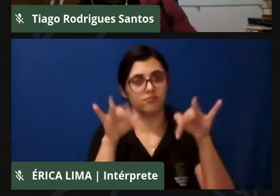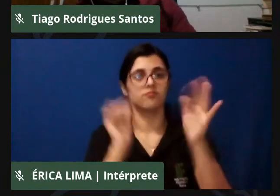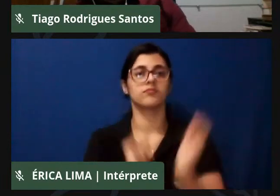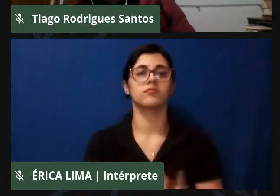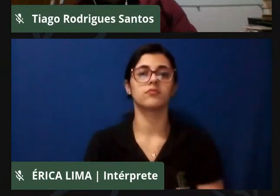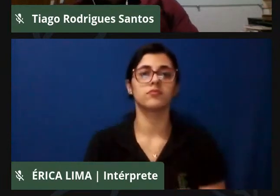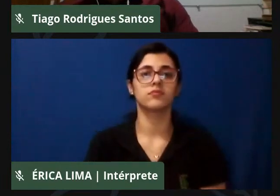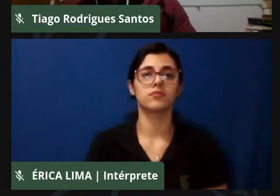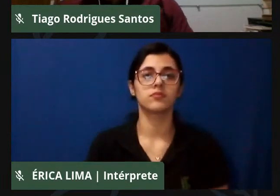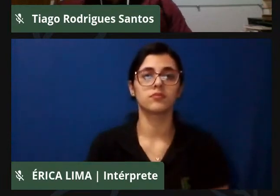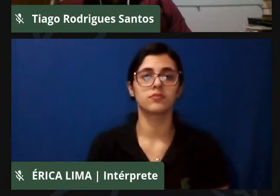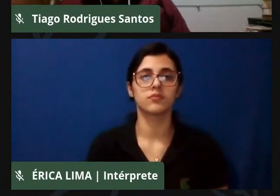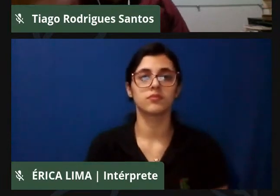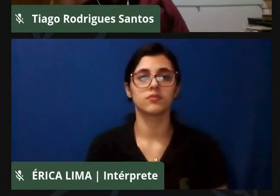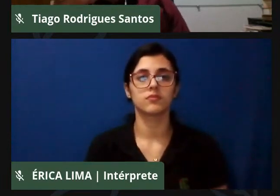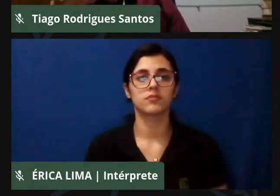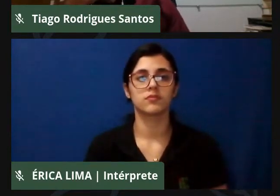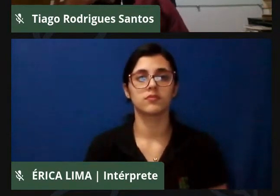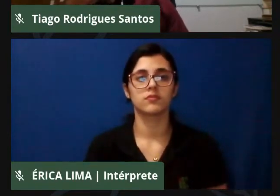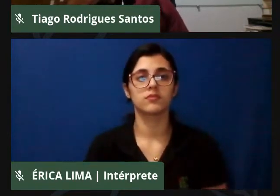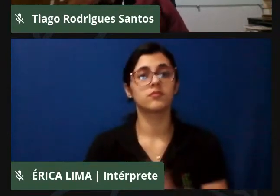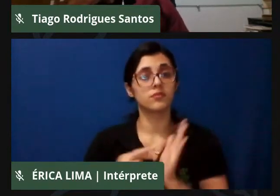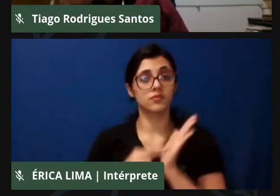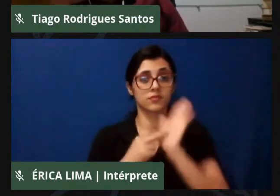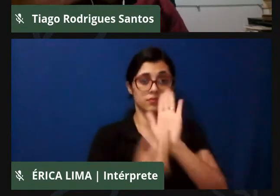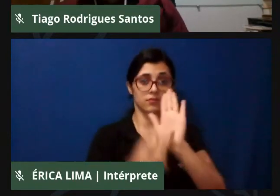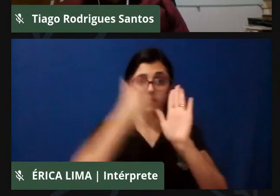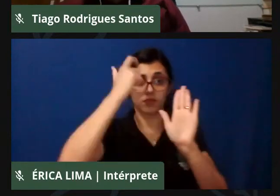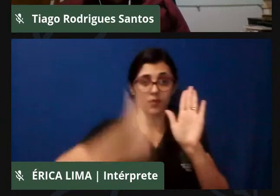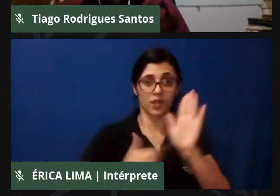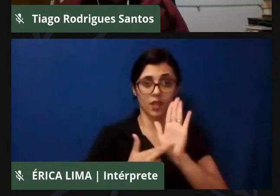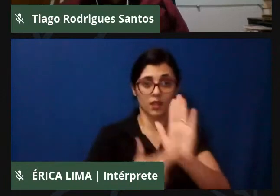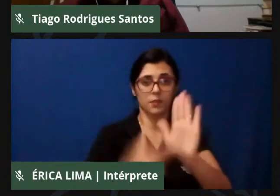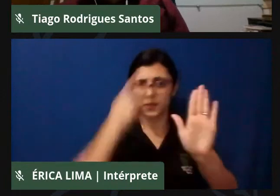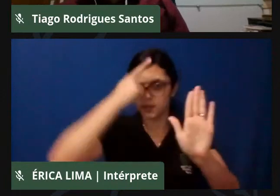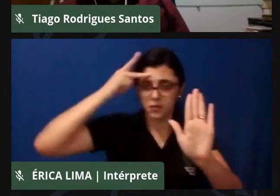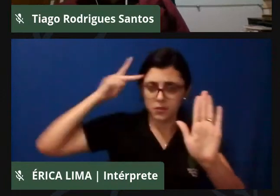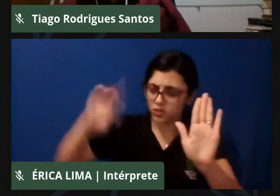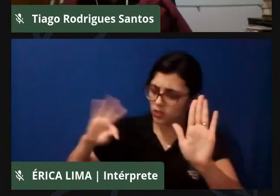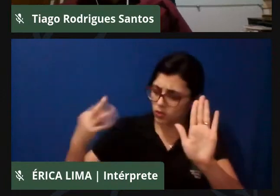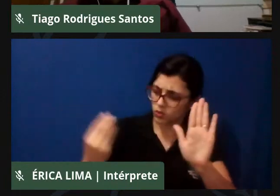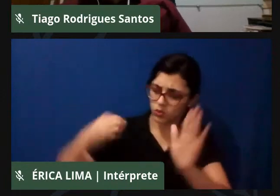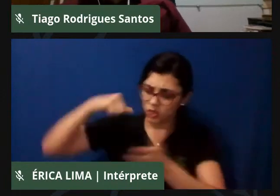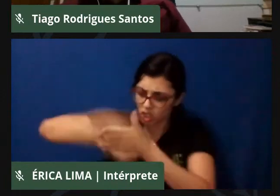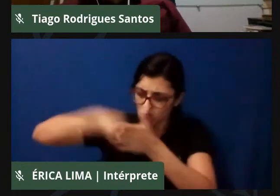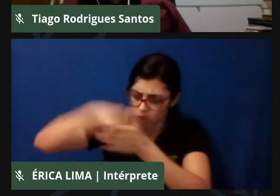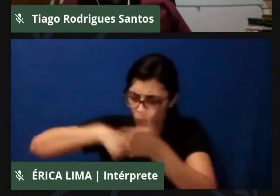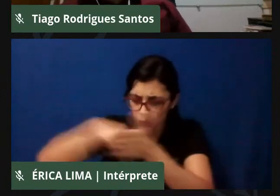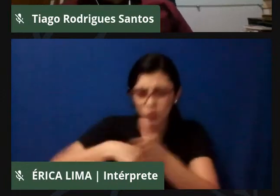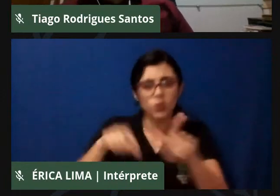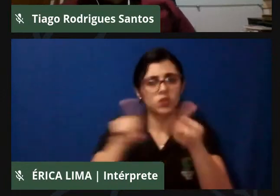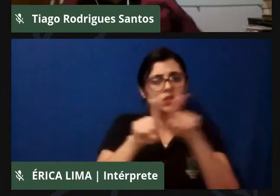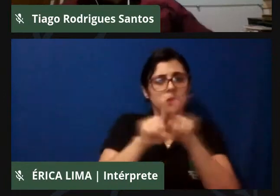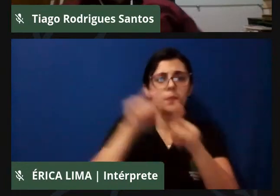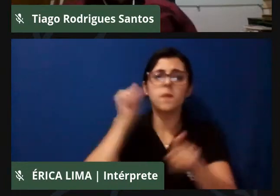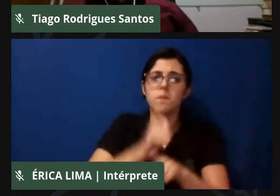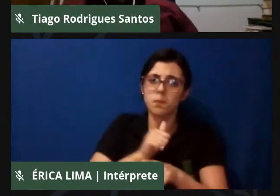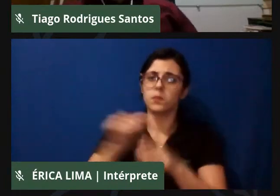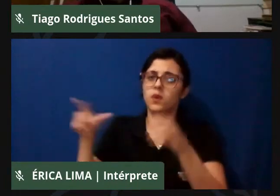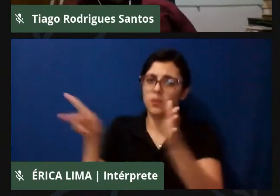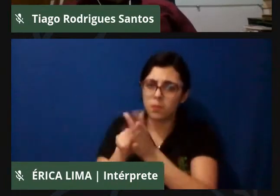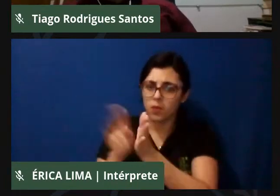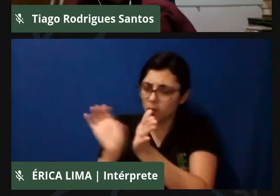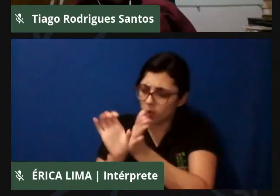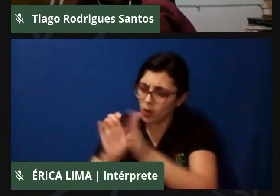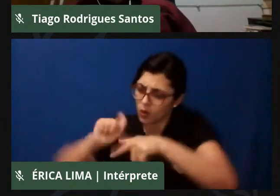em nome de todas as pessoas que lutam, de todas as mulheres quilombolas que estão também nesse campo, das